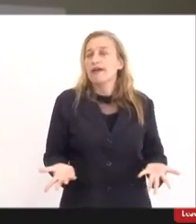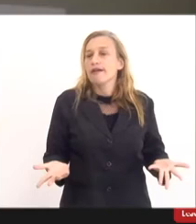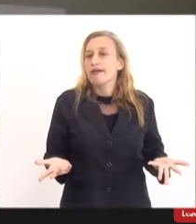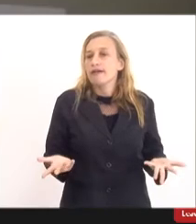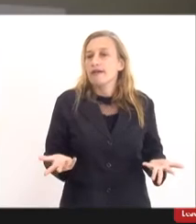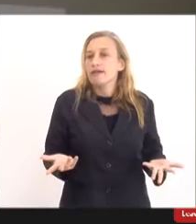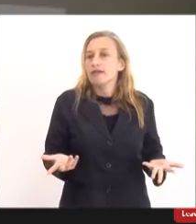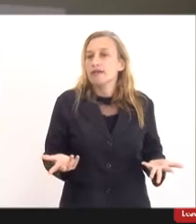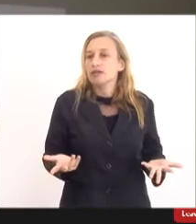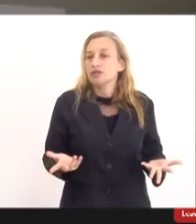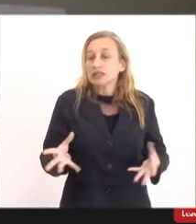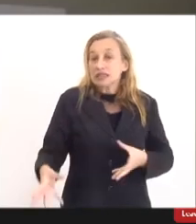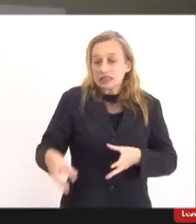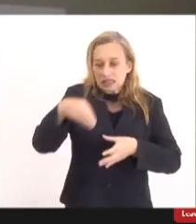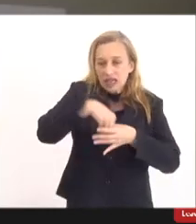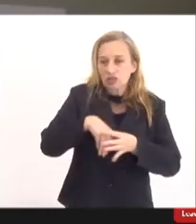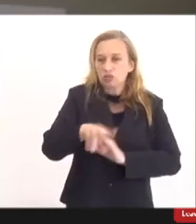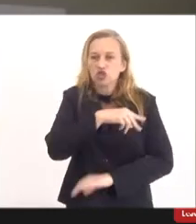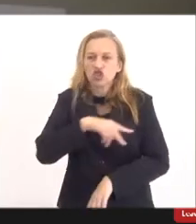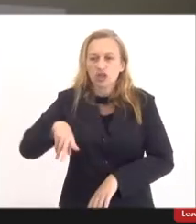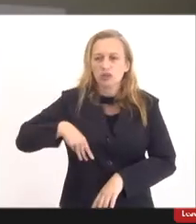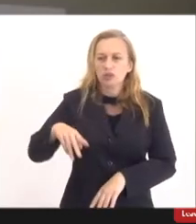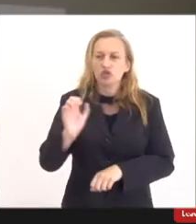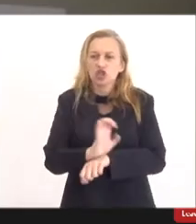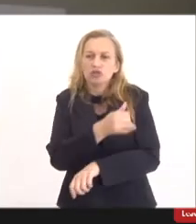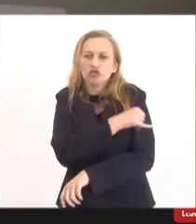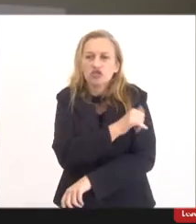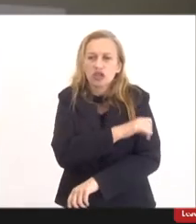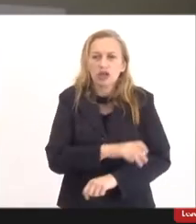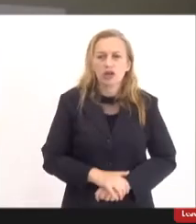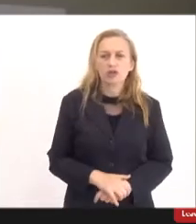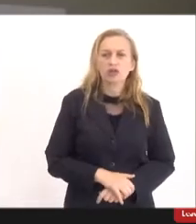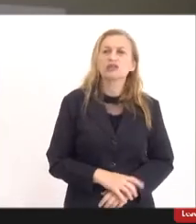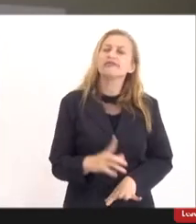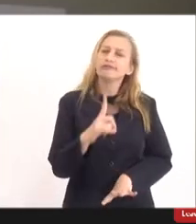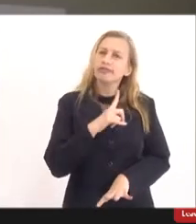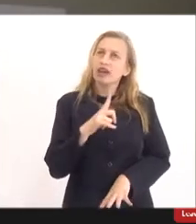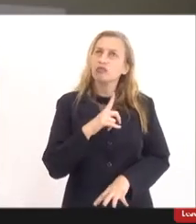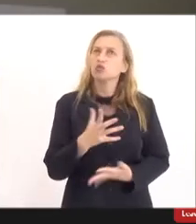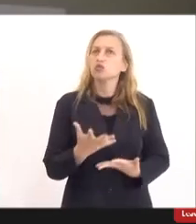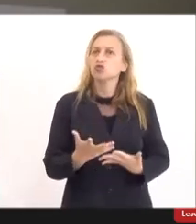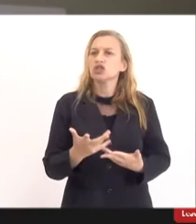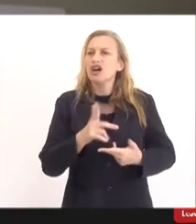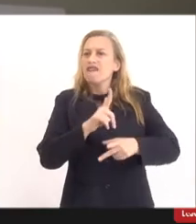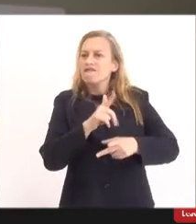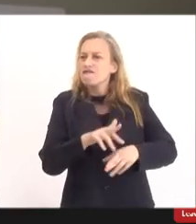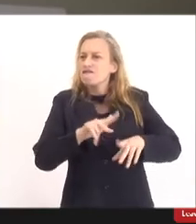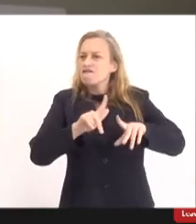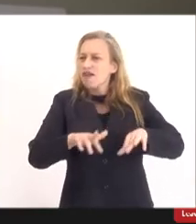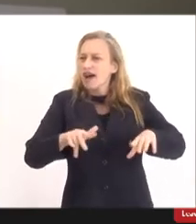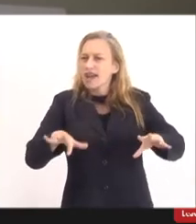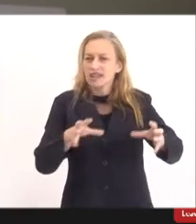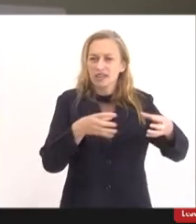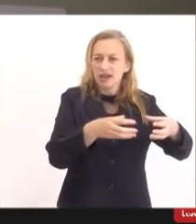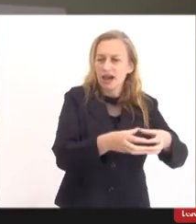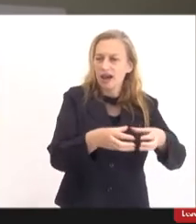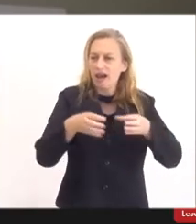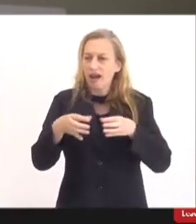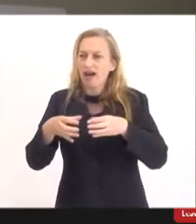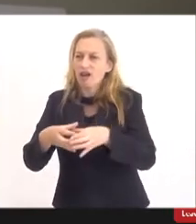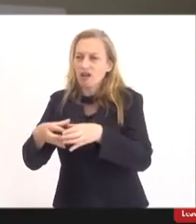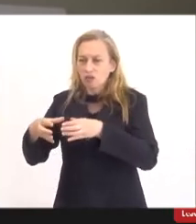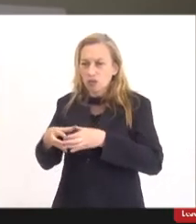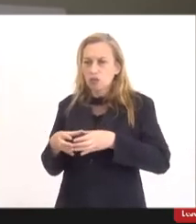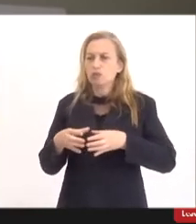dentro do Ministério Público do Estado do Rio de Janeiro nós temos várias áreas, promotores